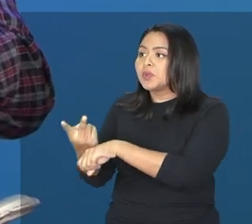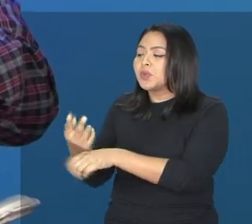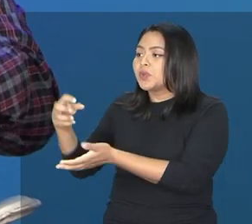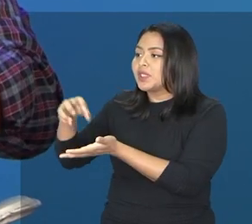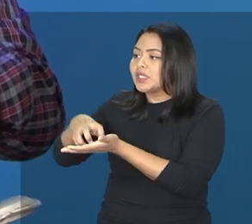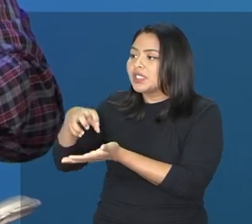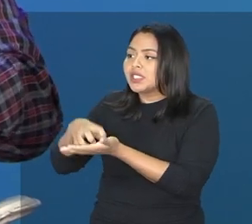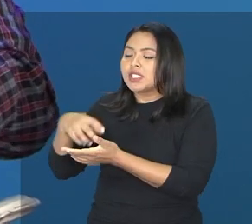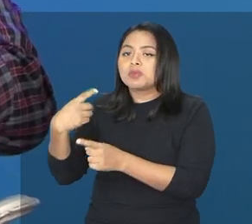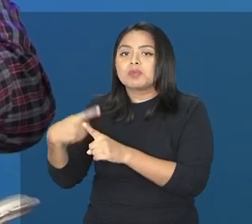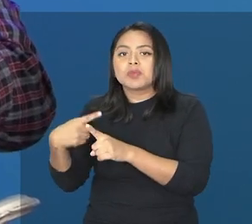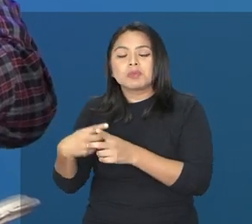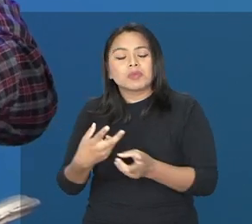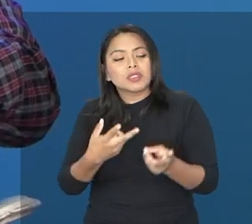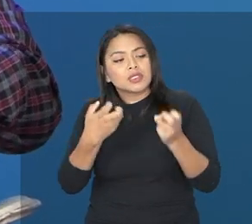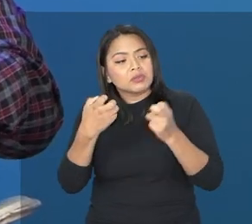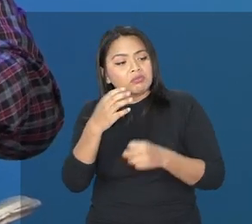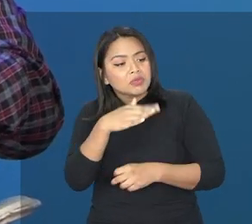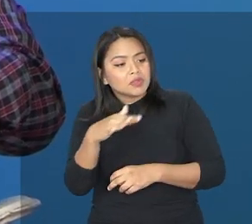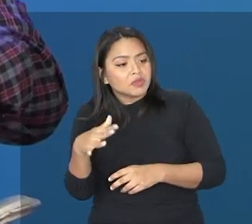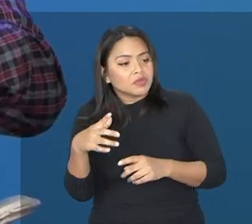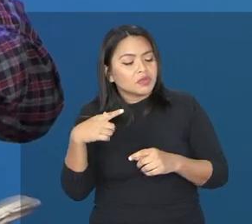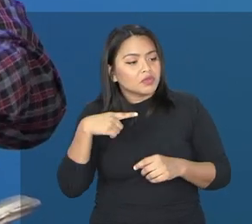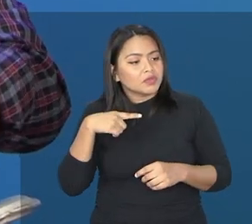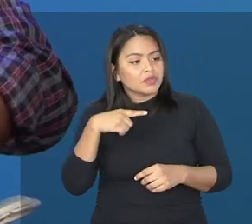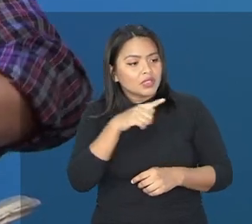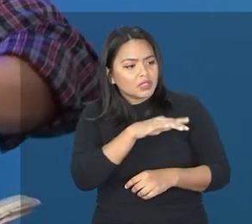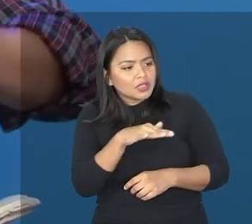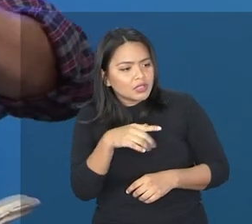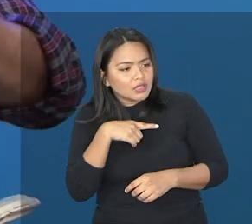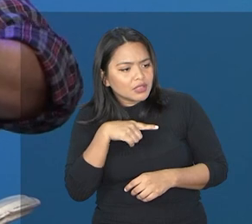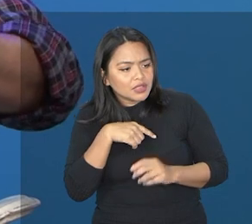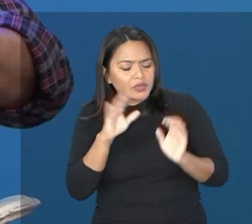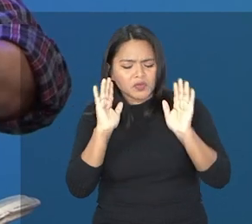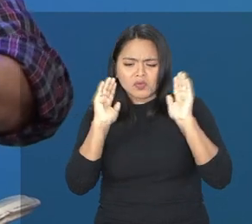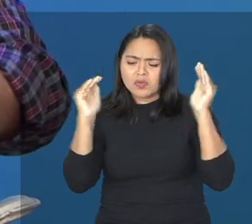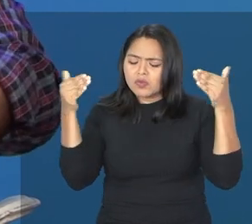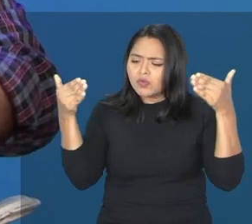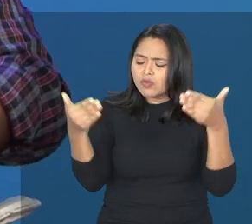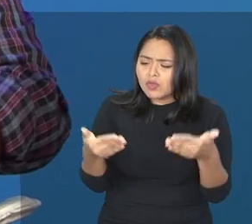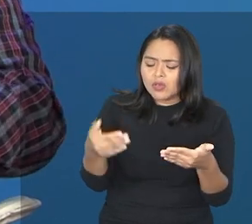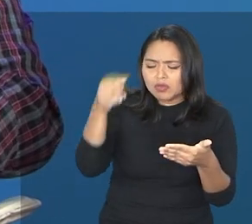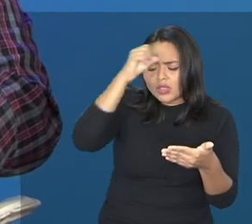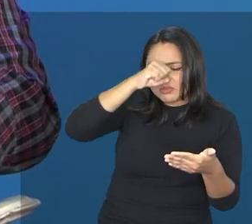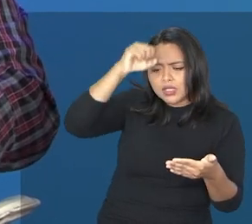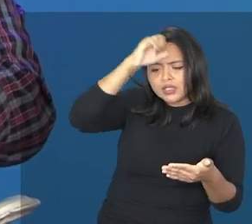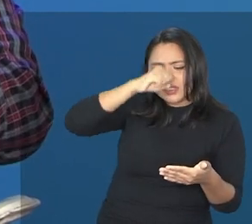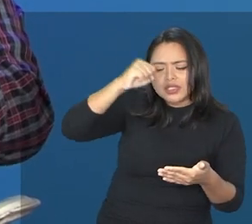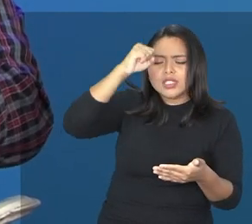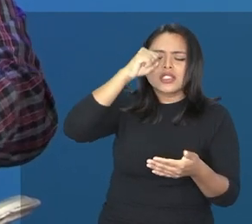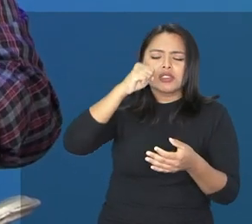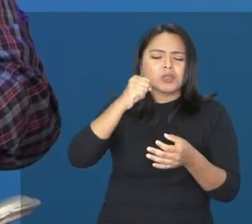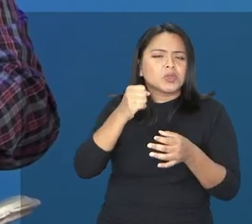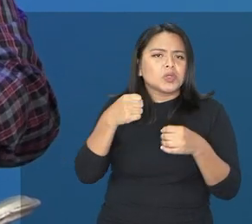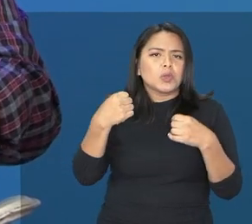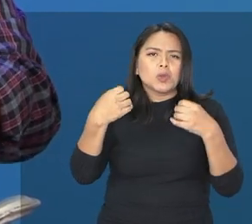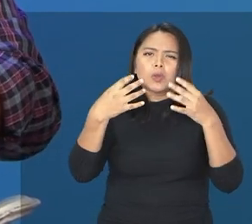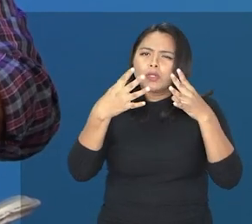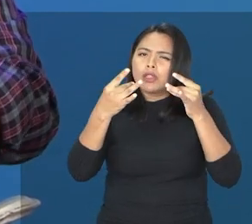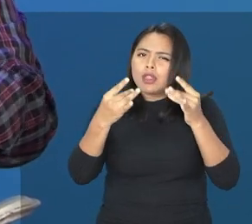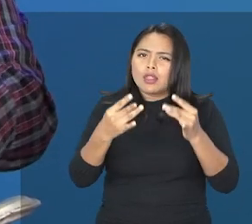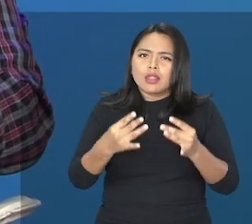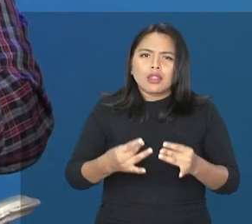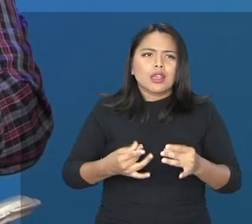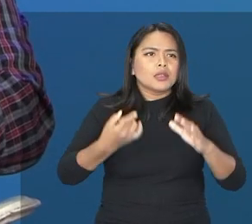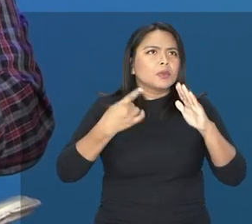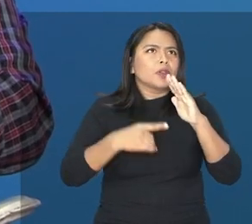percebem que o seu filho tem um hiperfoco, gostam, têm um furor para aprender determinadas coisas e aprendem, se tornam